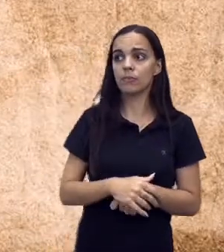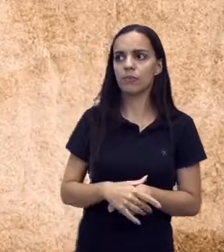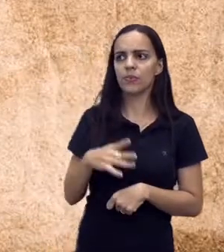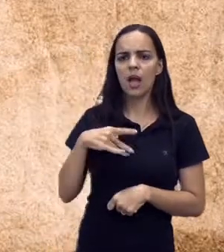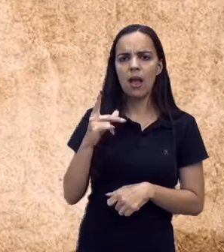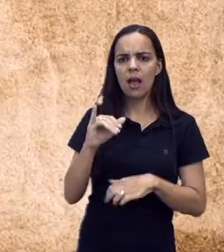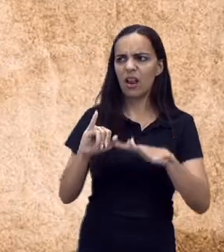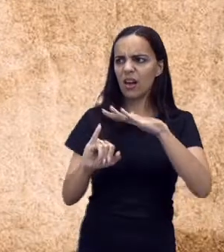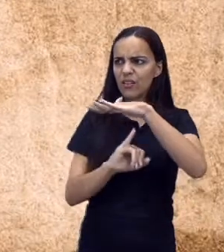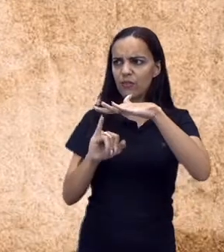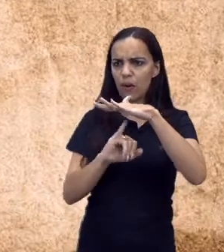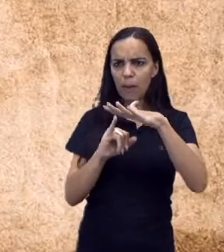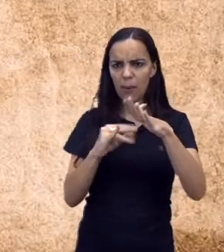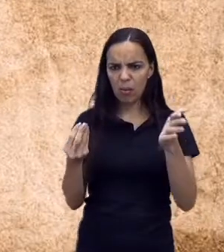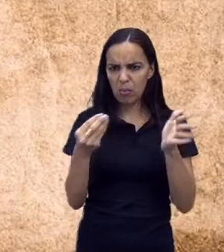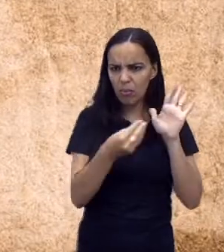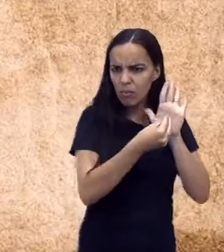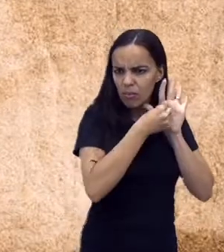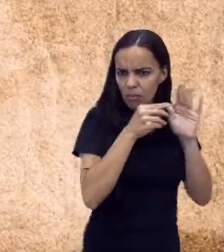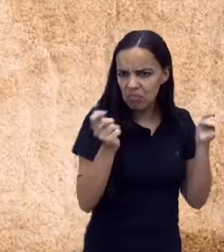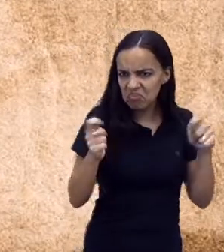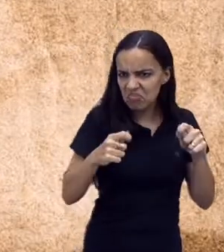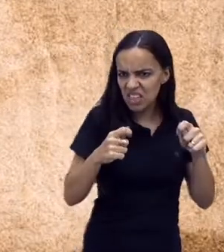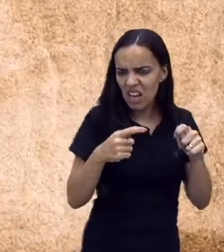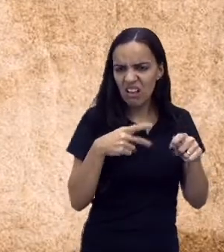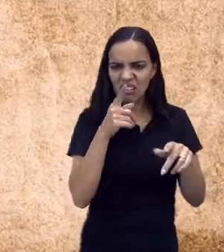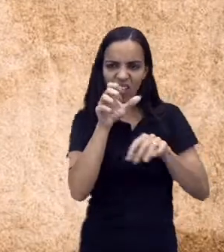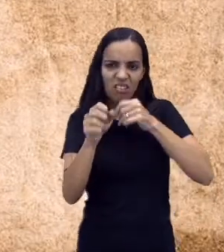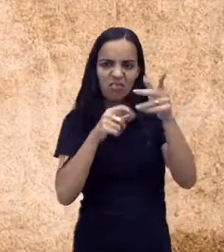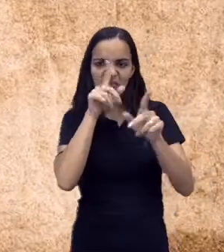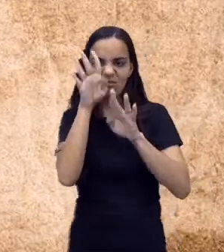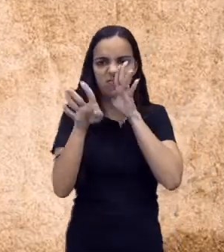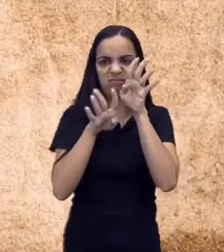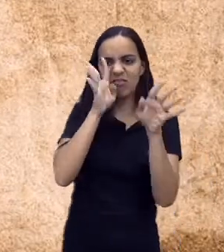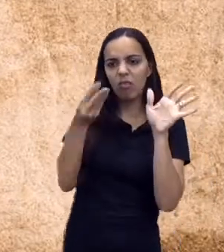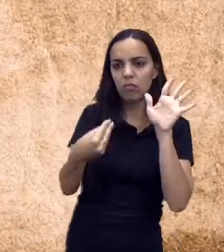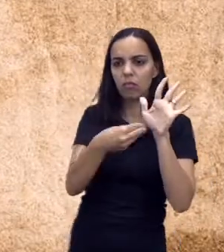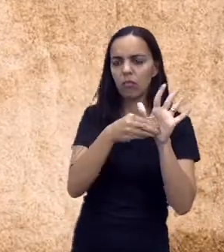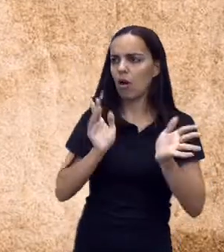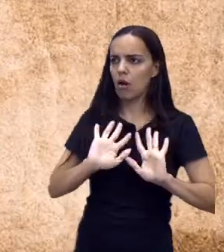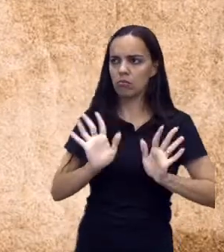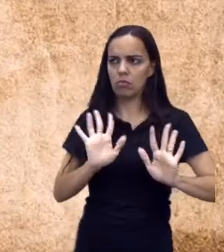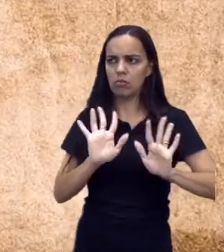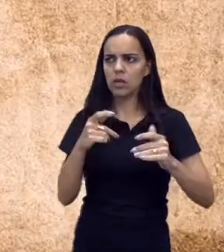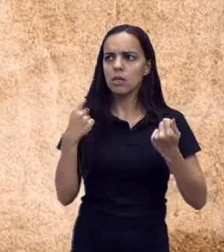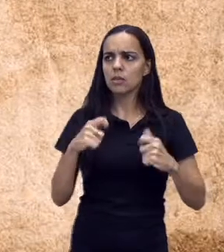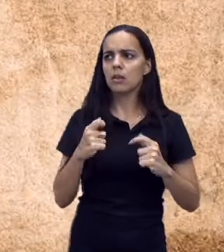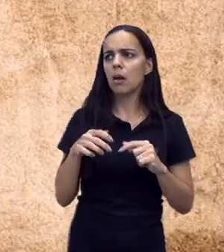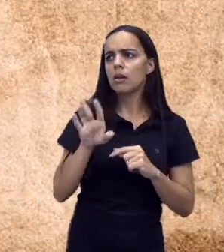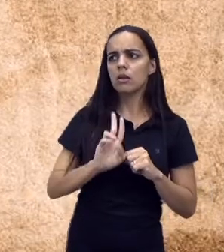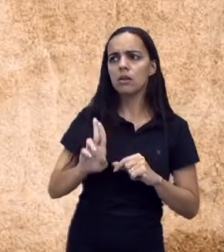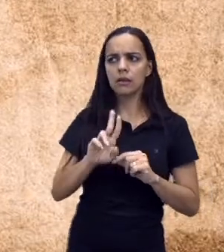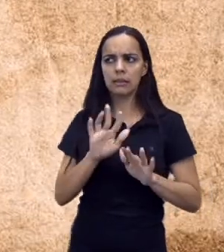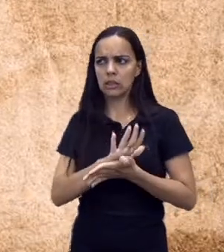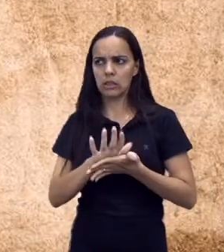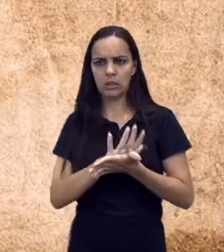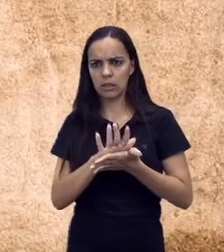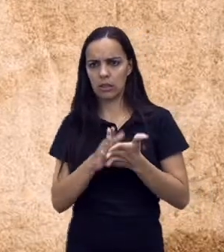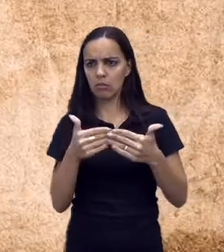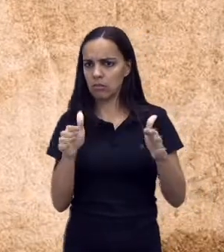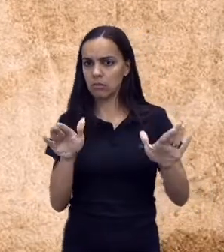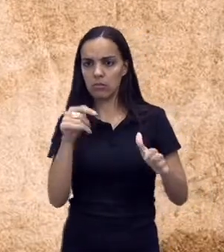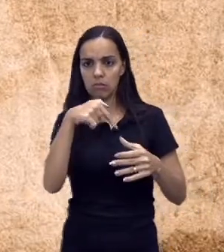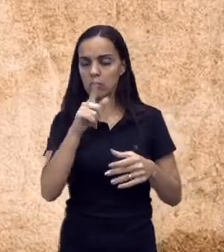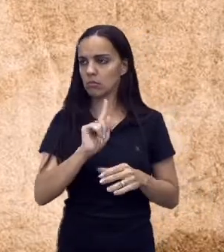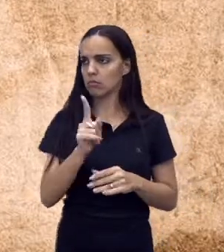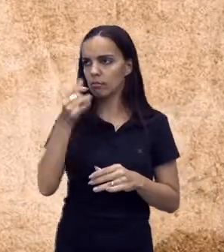formal. Então, nós não podemos colocar gírias, as nossas expressões, né? Do dia a dia, nós não podemos usar na carta aberta.